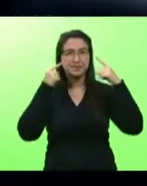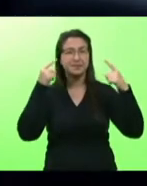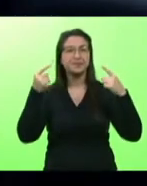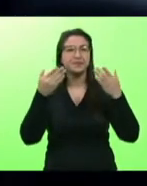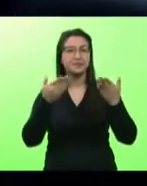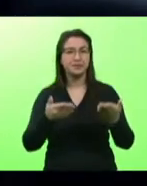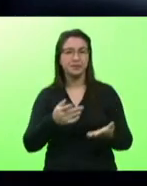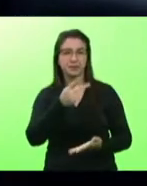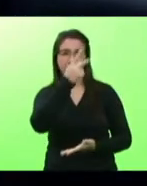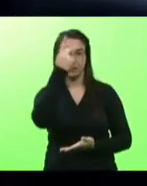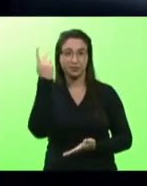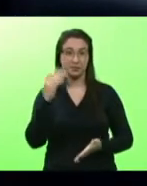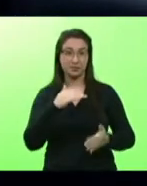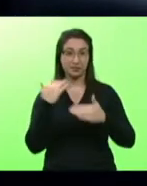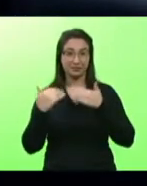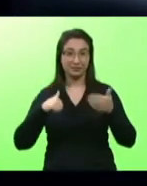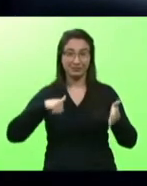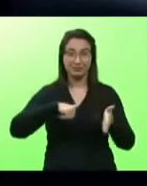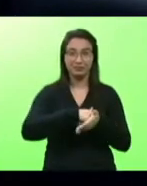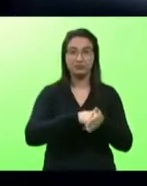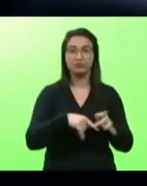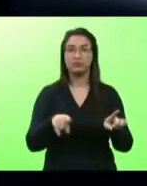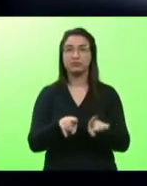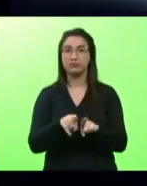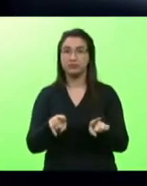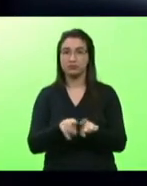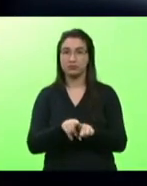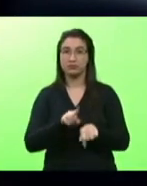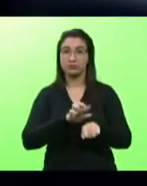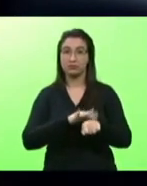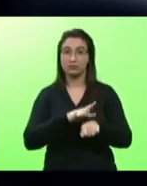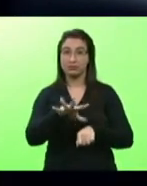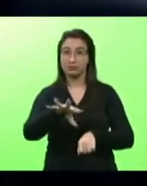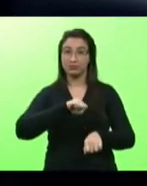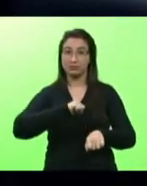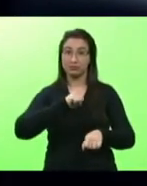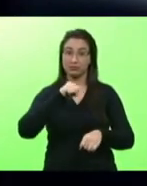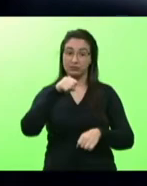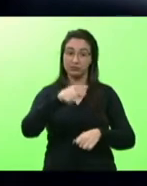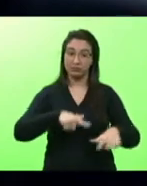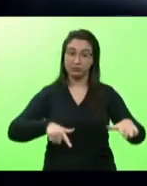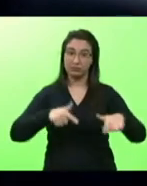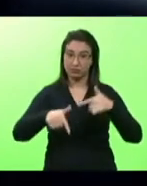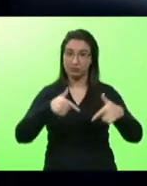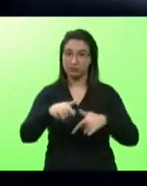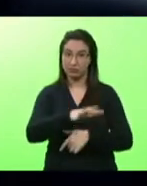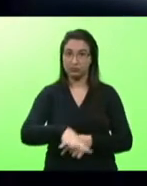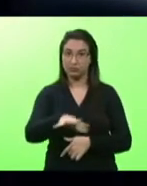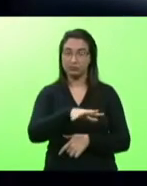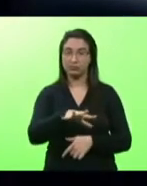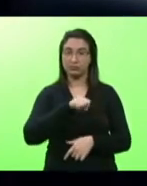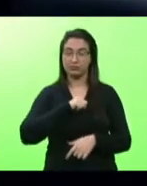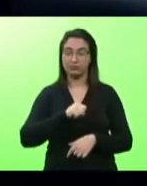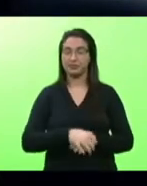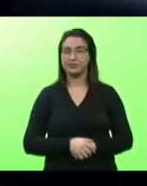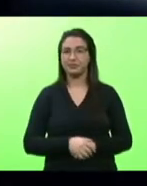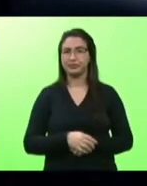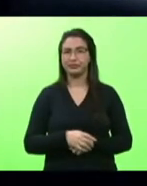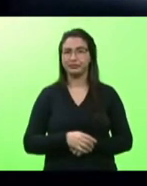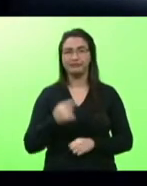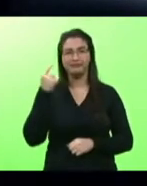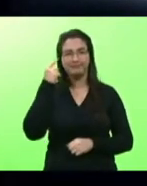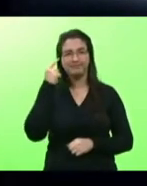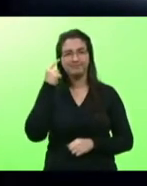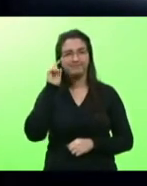e doenças relacionadas ao trabalho essa data é um momento de reflexão principalmente nesse